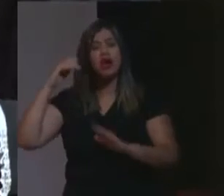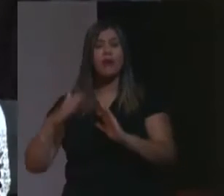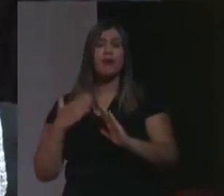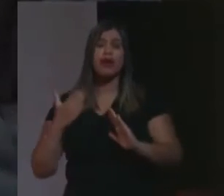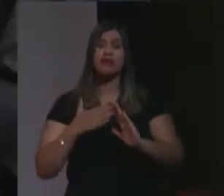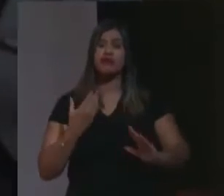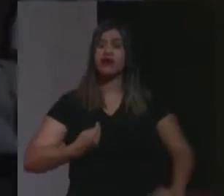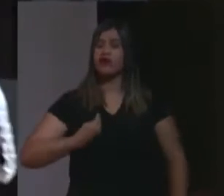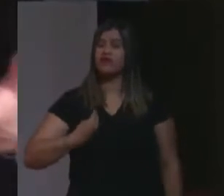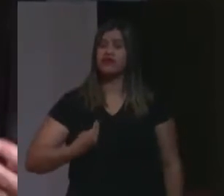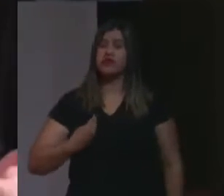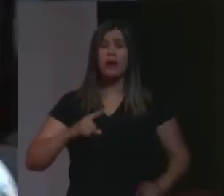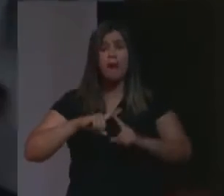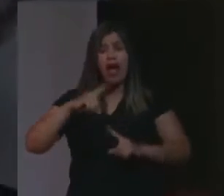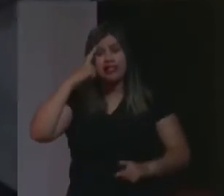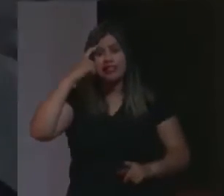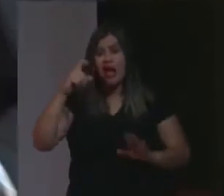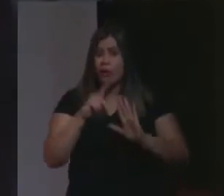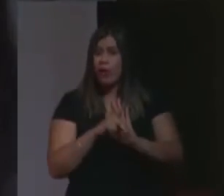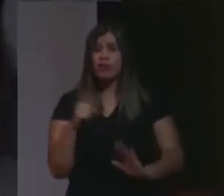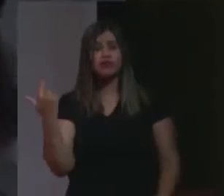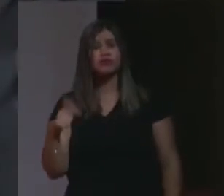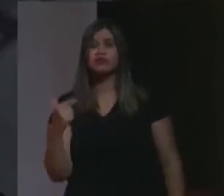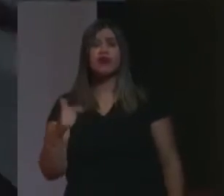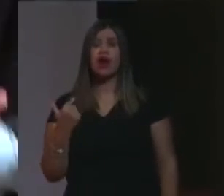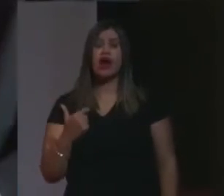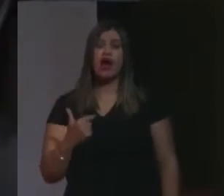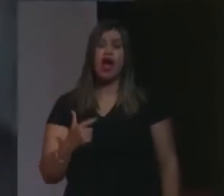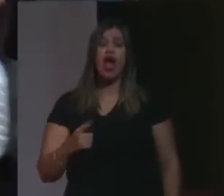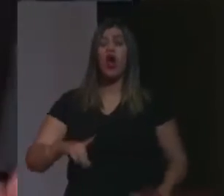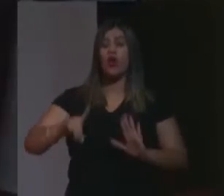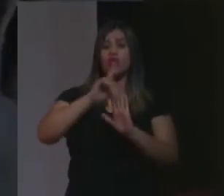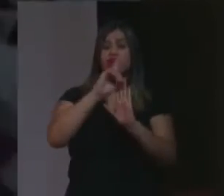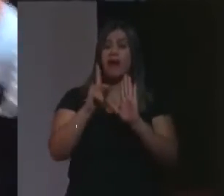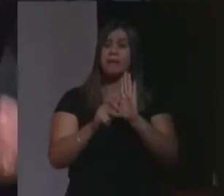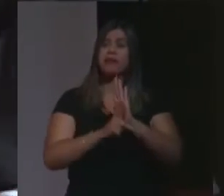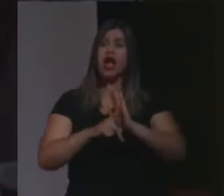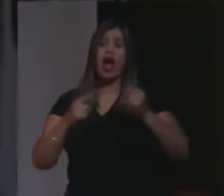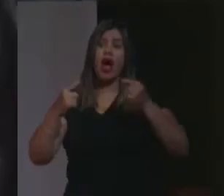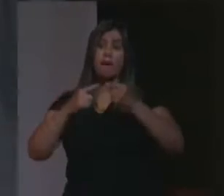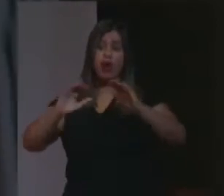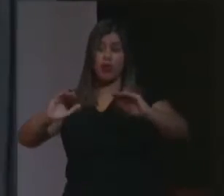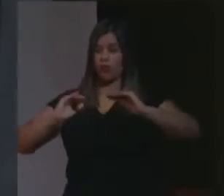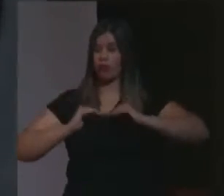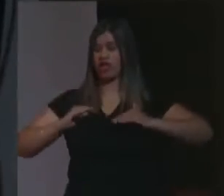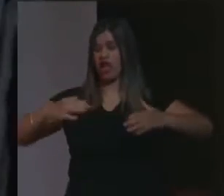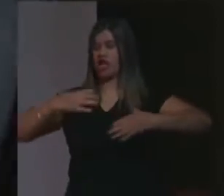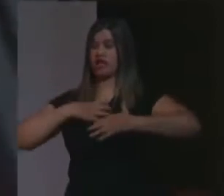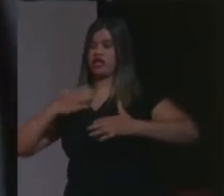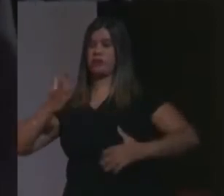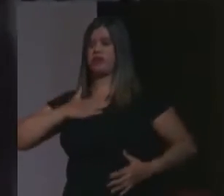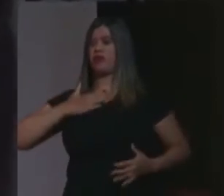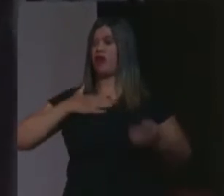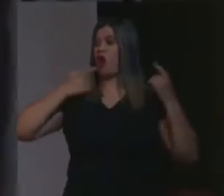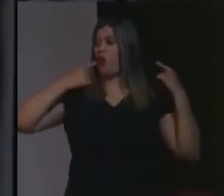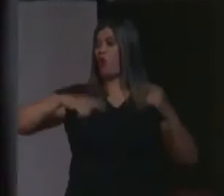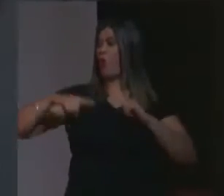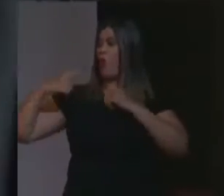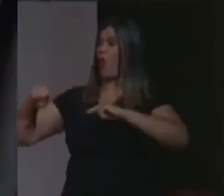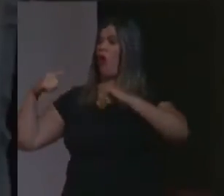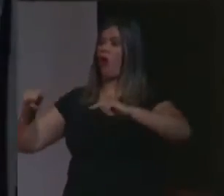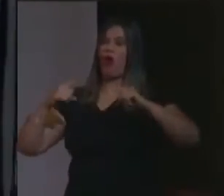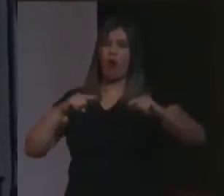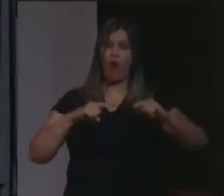ideologia do direito penal servindo os meus sentimentos e as minhas vontades e servindo para atacar os meus